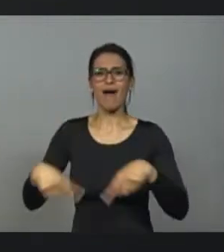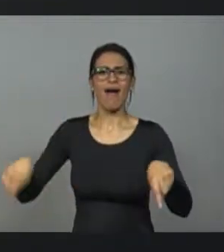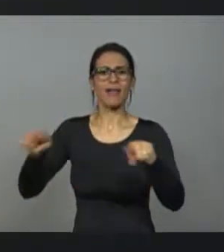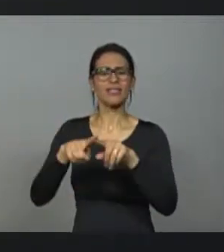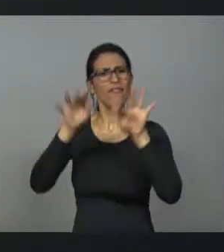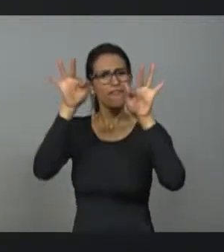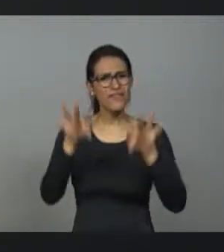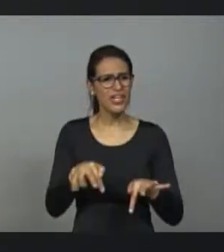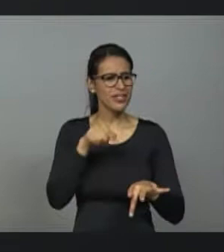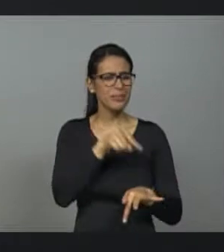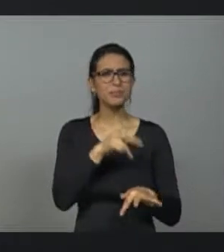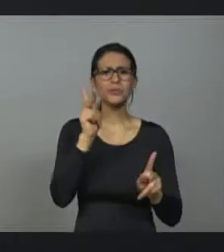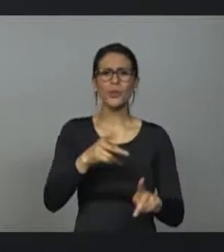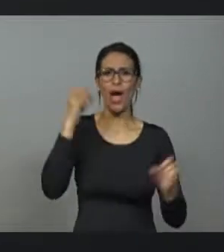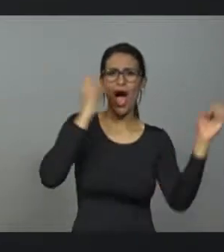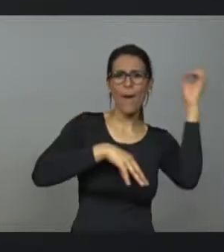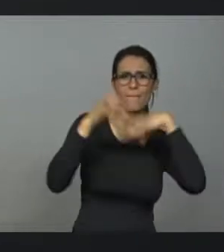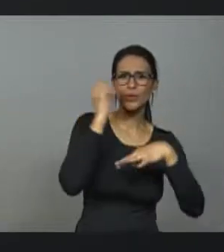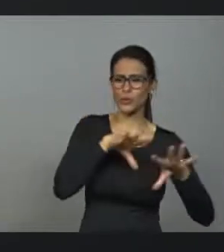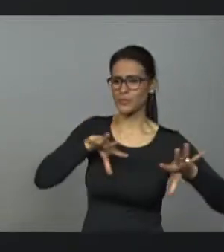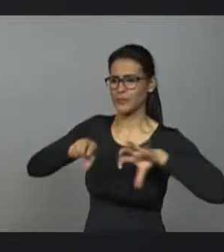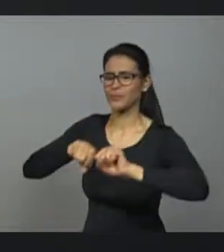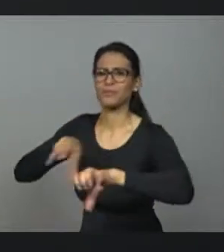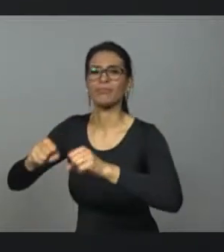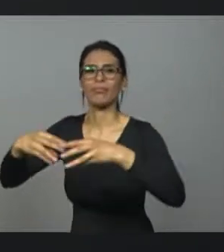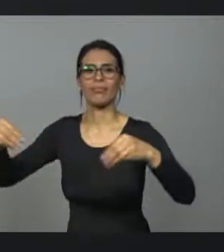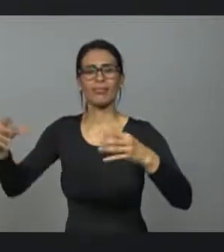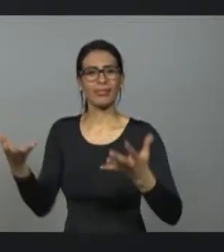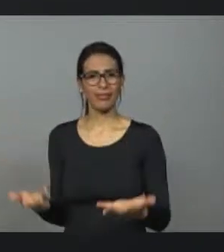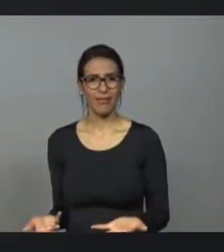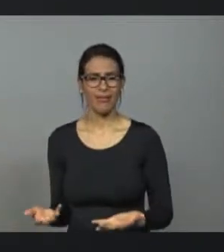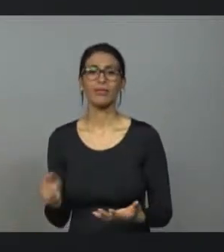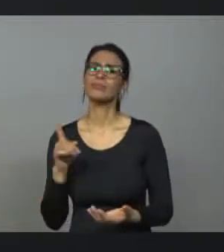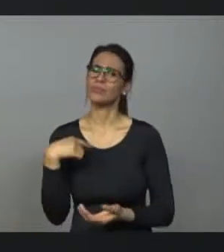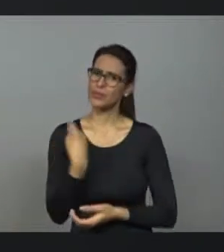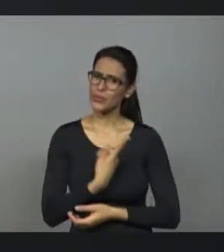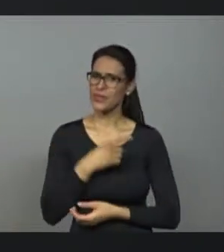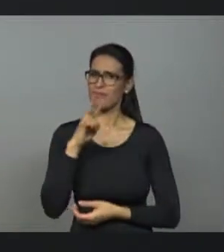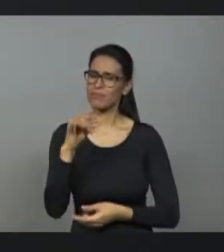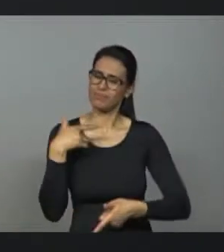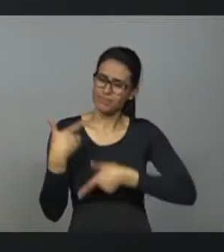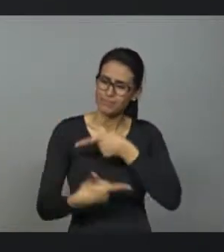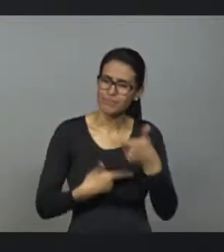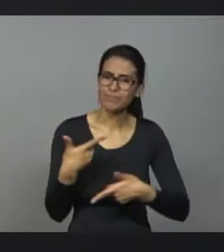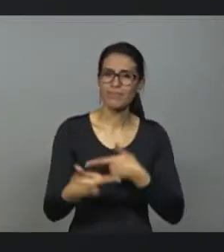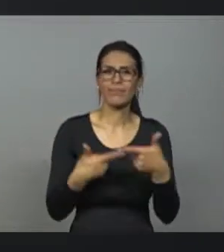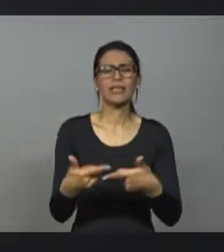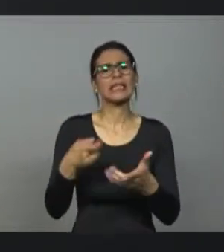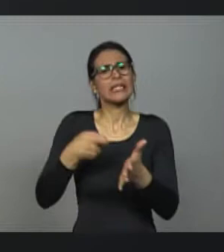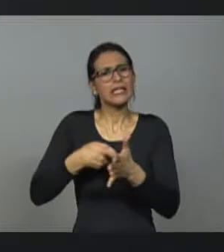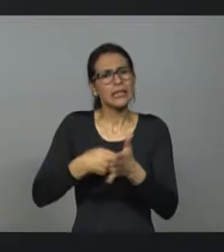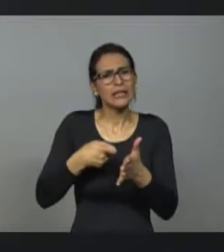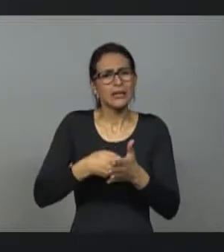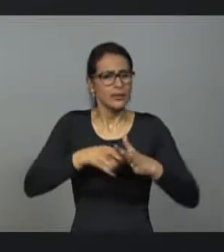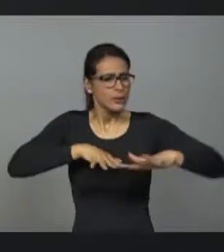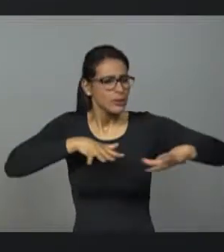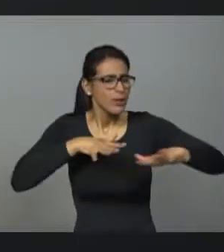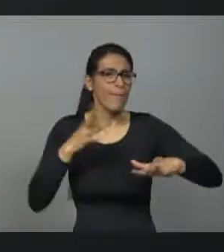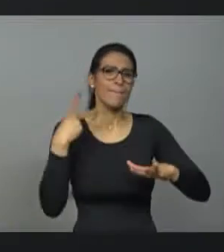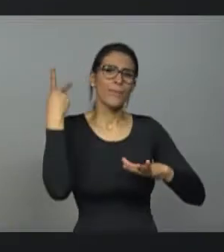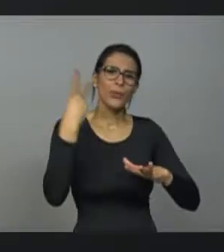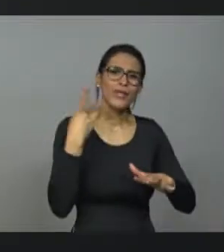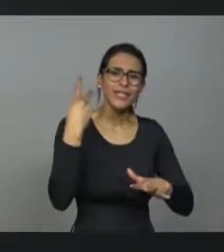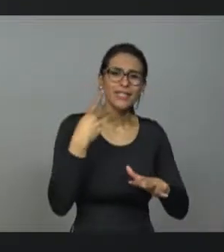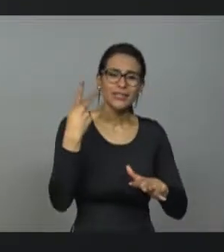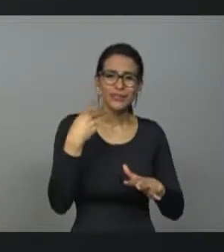ilegais. Nós vamos trabalhar, embora não seja responsabilidade do governo, mas trabalhar para mobilizar as forças políticas no Congresso Nacional para revogar o